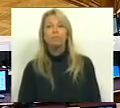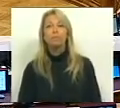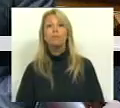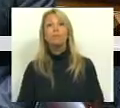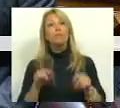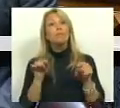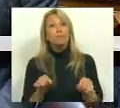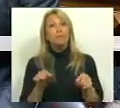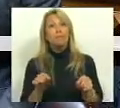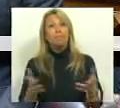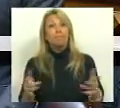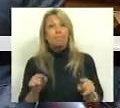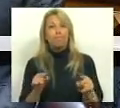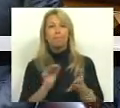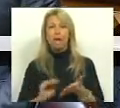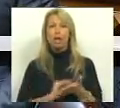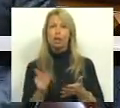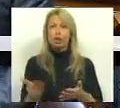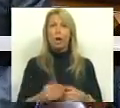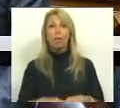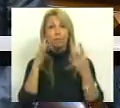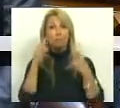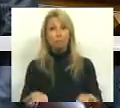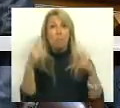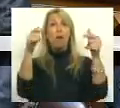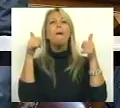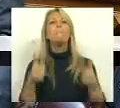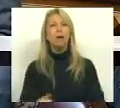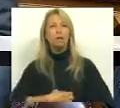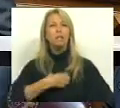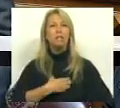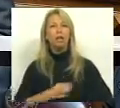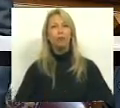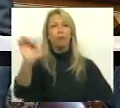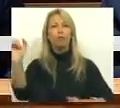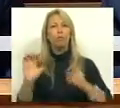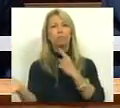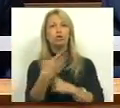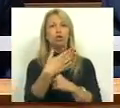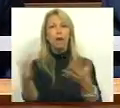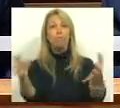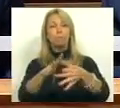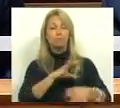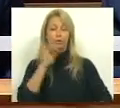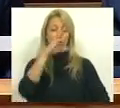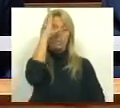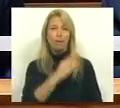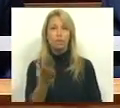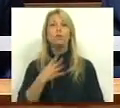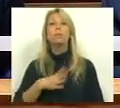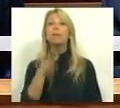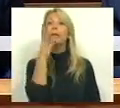Isso ficará registado e revela bem o seu sentido de Estado, Sr. Primeiro-Ministro. Mas quero lhe dizer outra coisa.